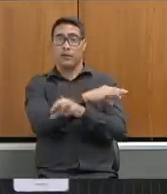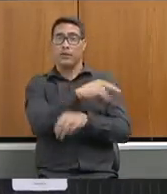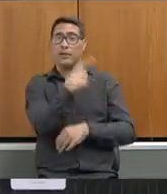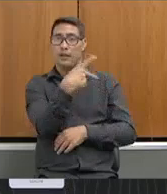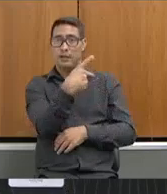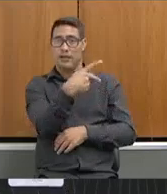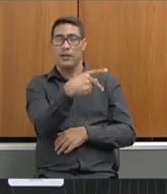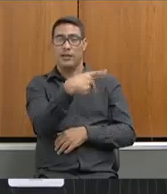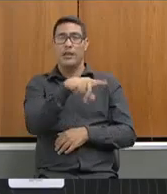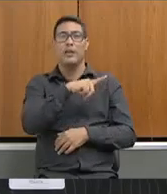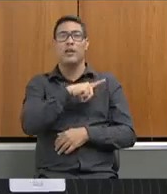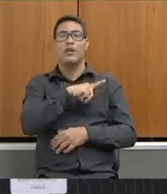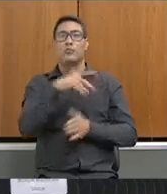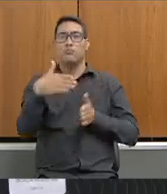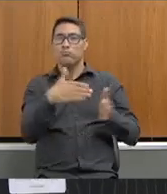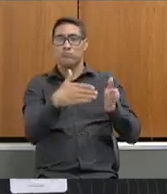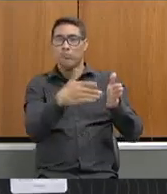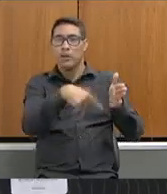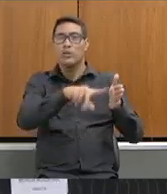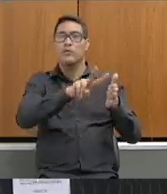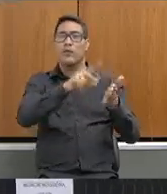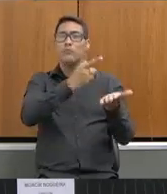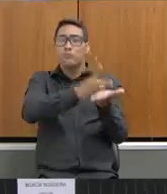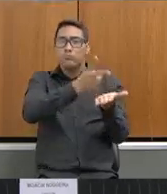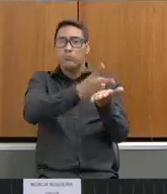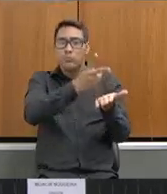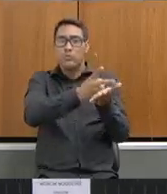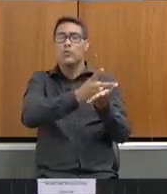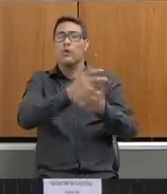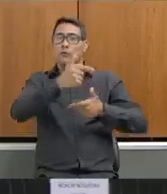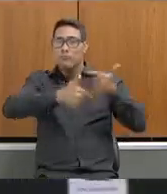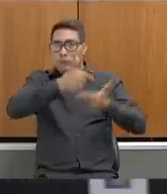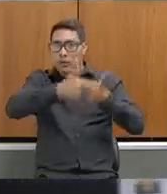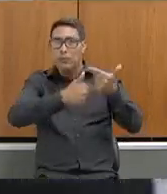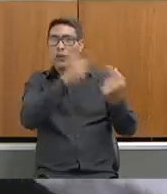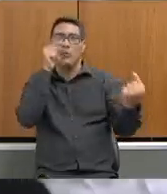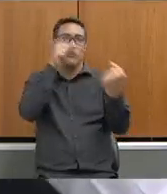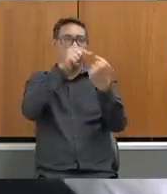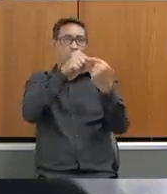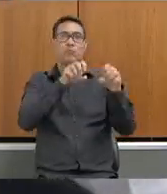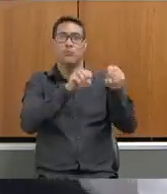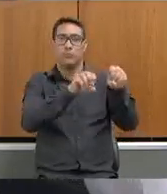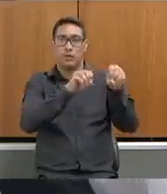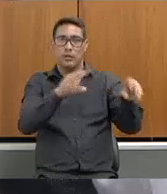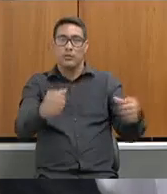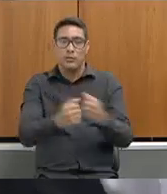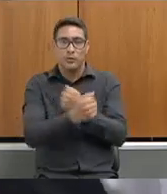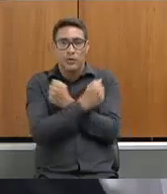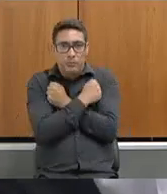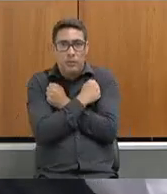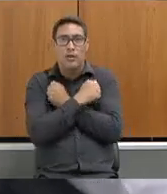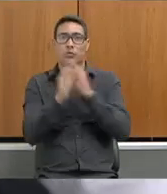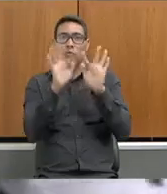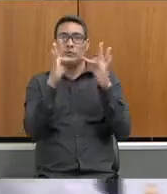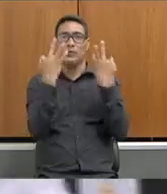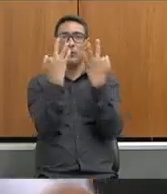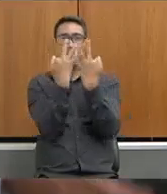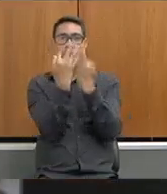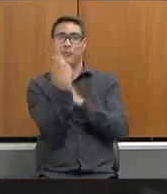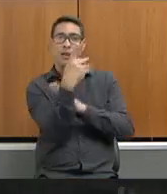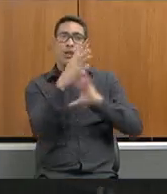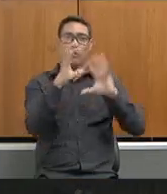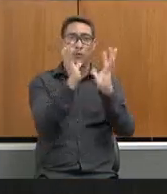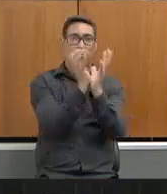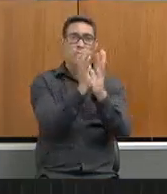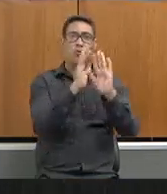deixou para nós, e vamos continuar trabalhando em prol da educação. Deixo aqui meu abraço para toda a família, para toda a comunidade da